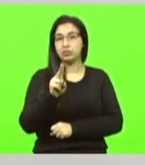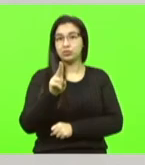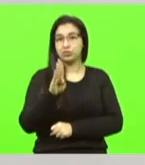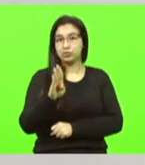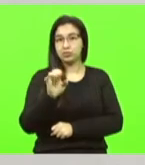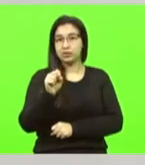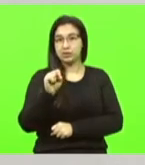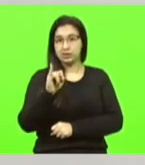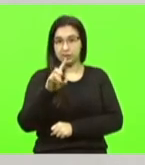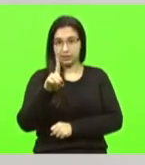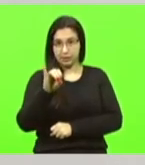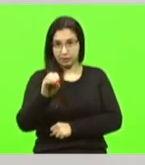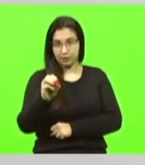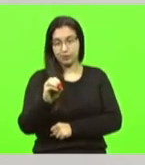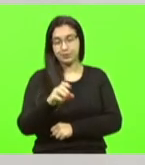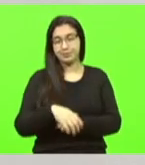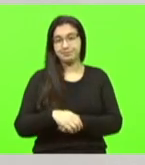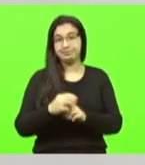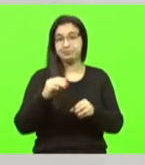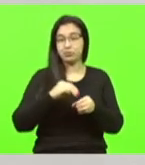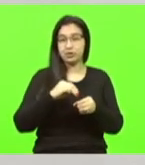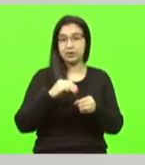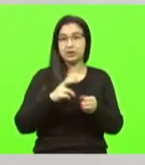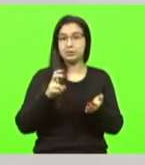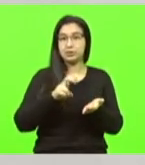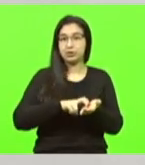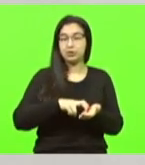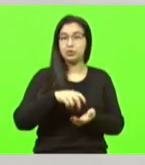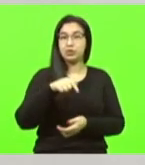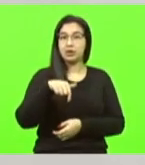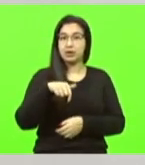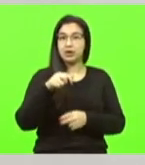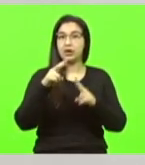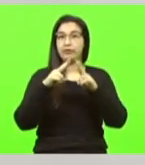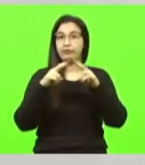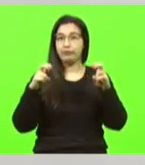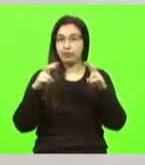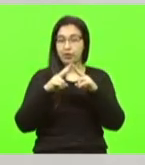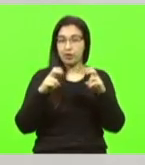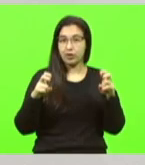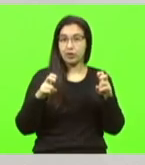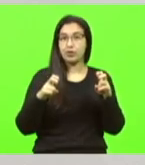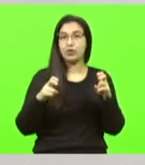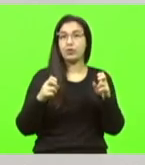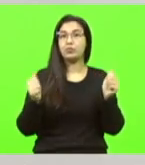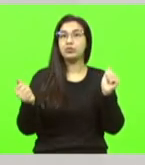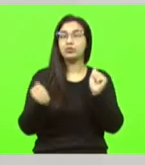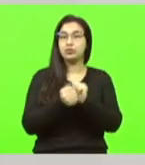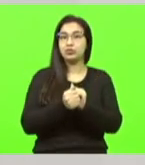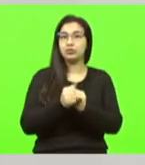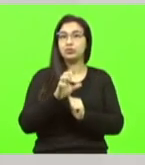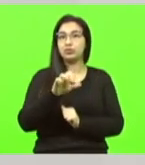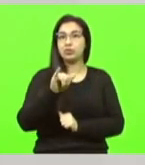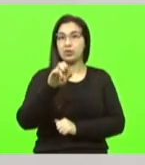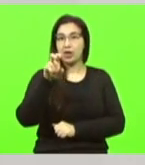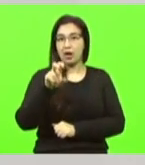exemplo local, o município de Tijucas, na Grande Florianópolis, assinou junto à Caixa Econômica Federal, em 2019,